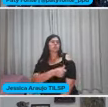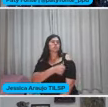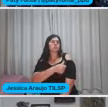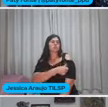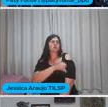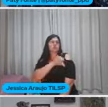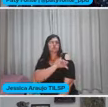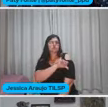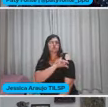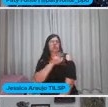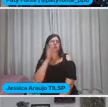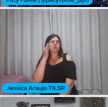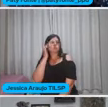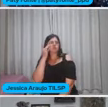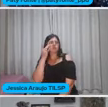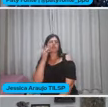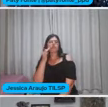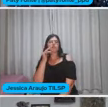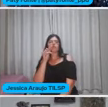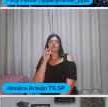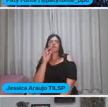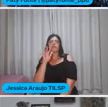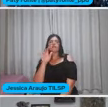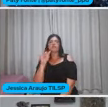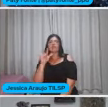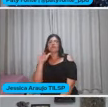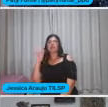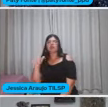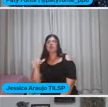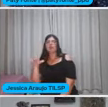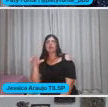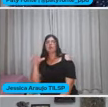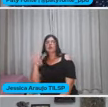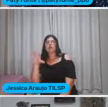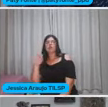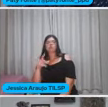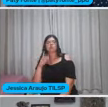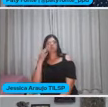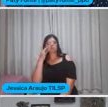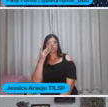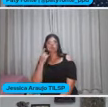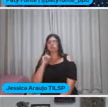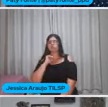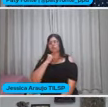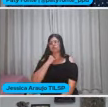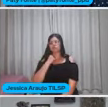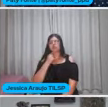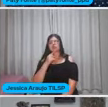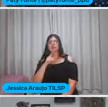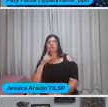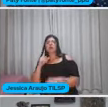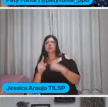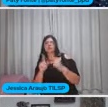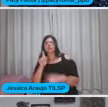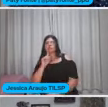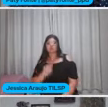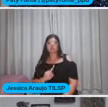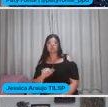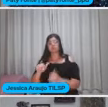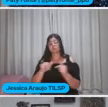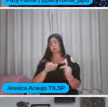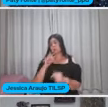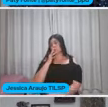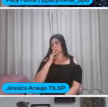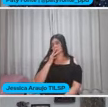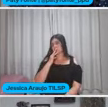Rio Aquilo que está canalizado É o Rio E aí Alguns são mais poluídos Outros não Então elas trabalham Para conhecer o